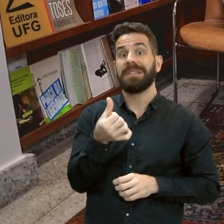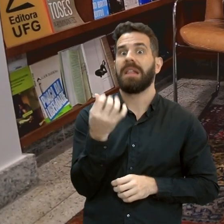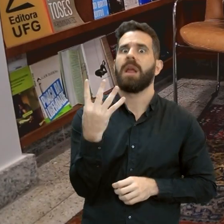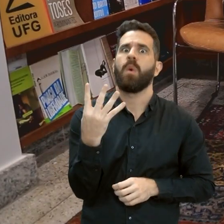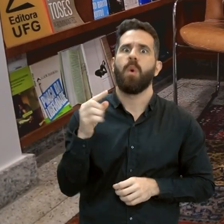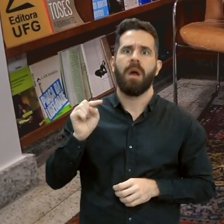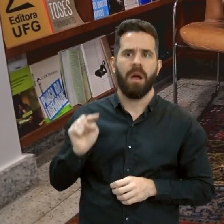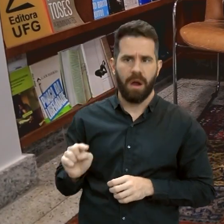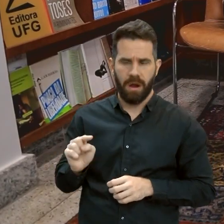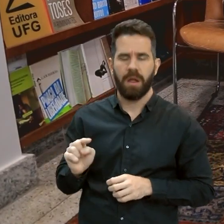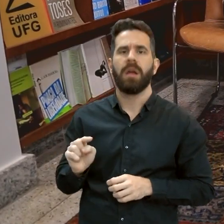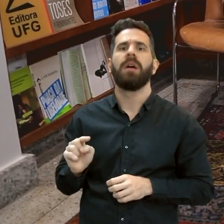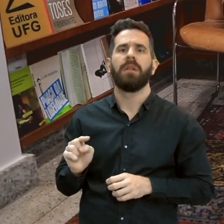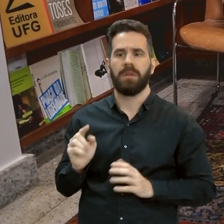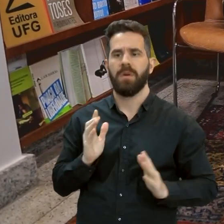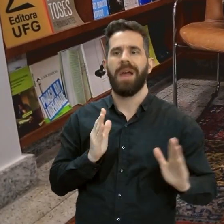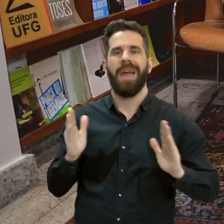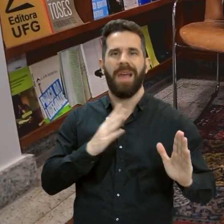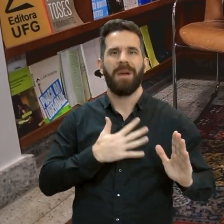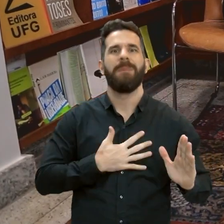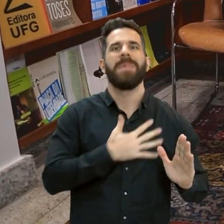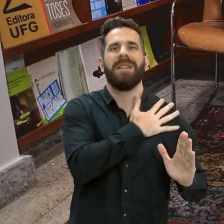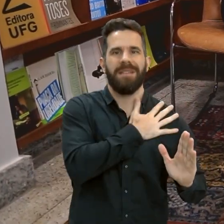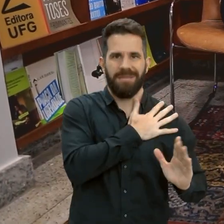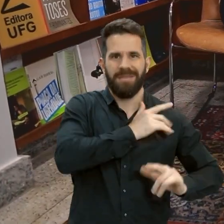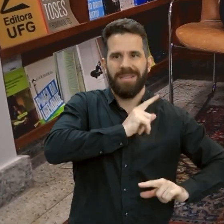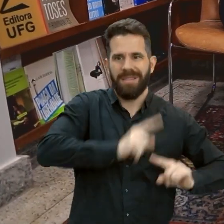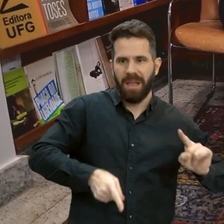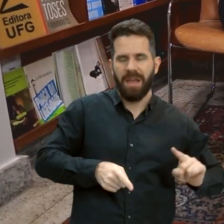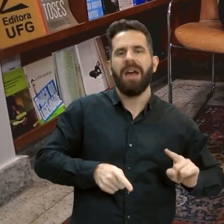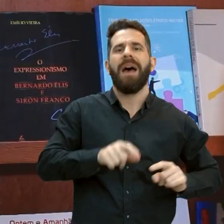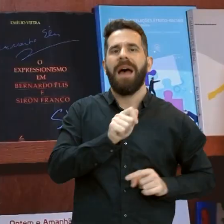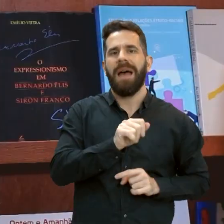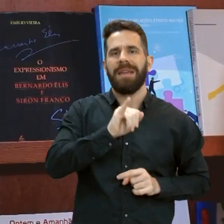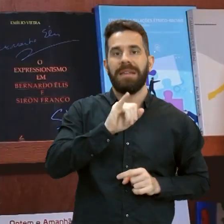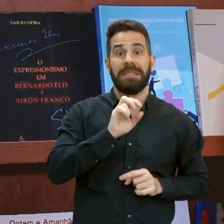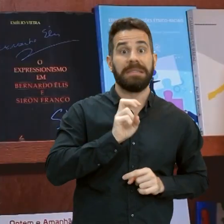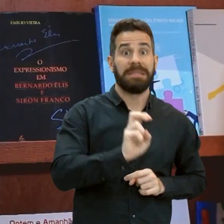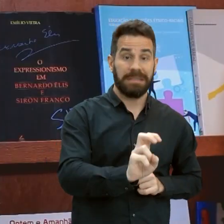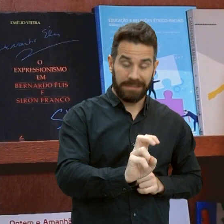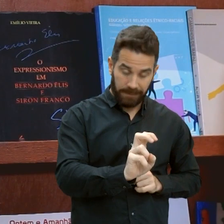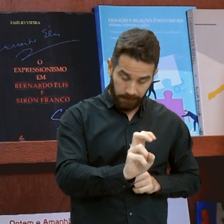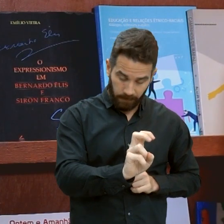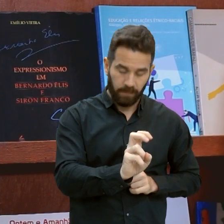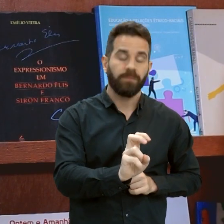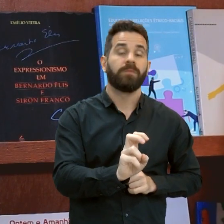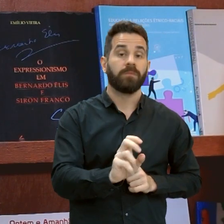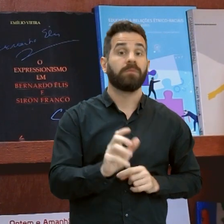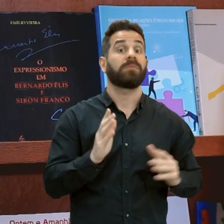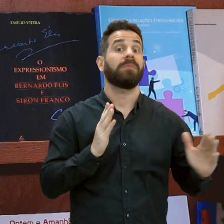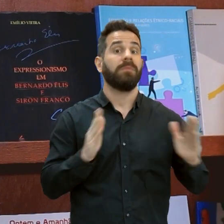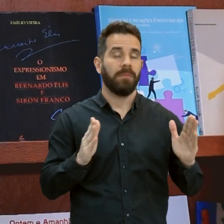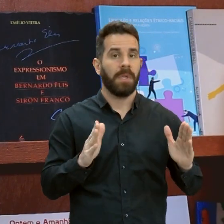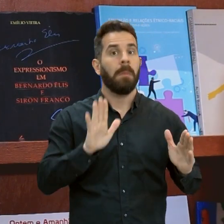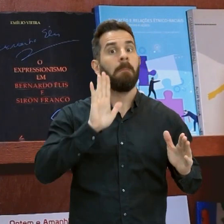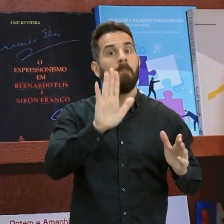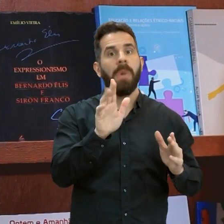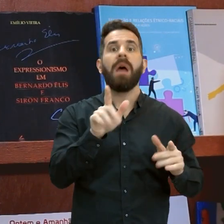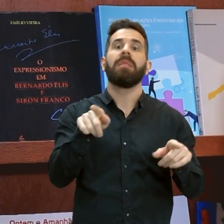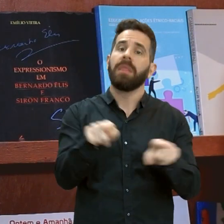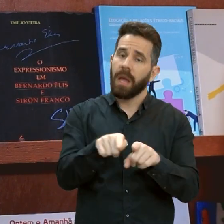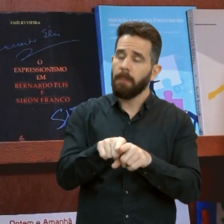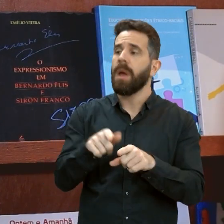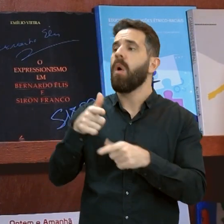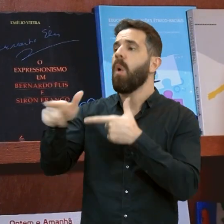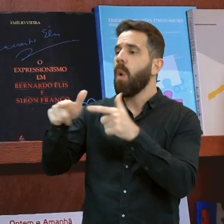na época do período militar, na época do AI-5, mas numa época de modernismo, numa época